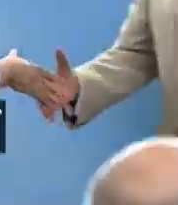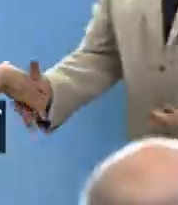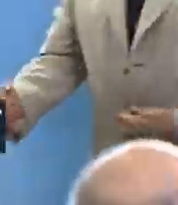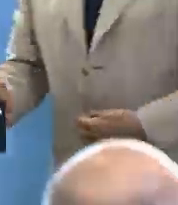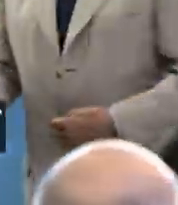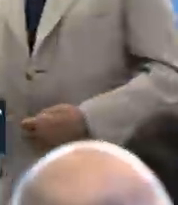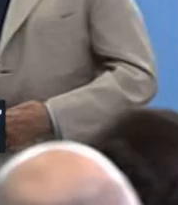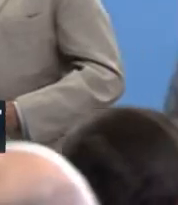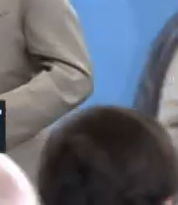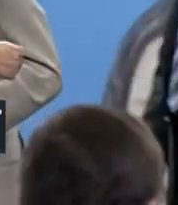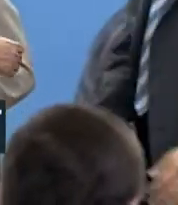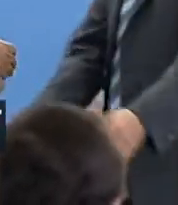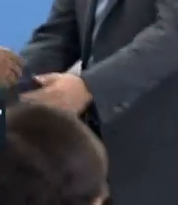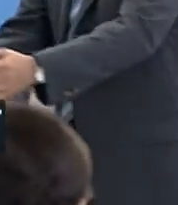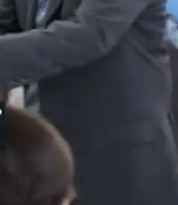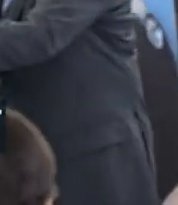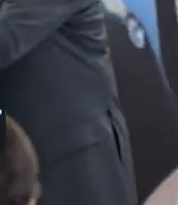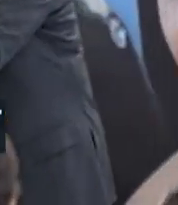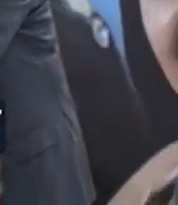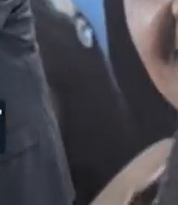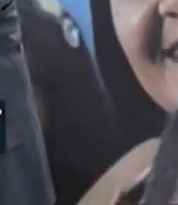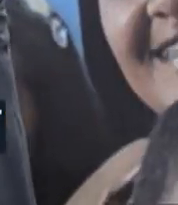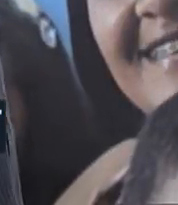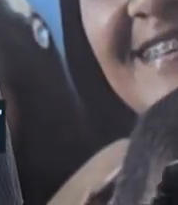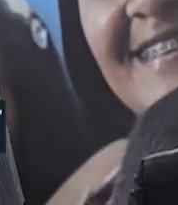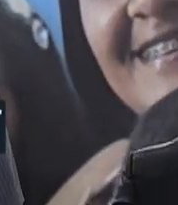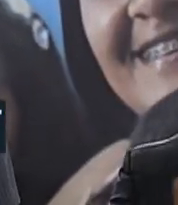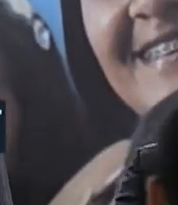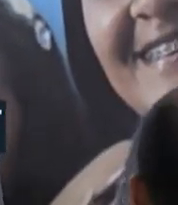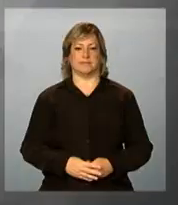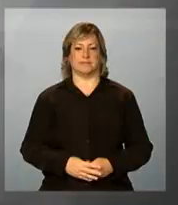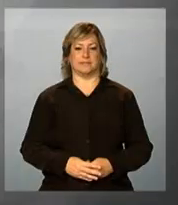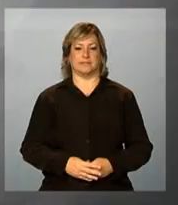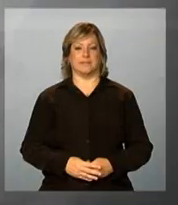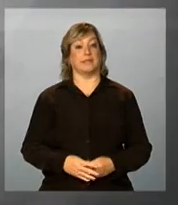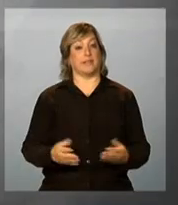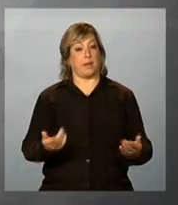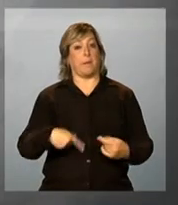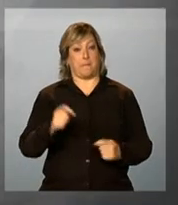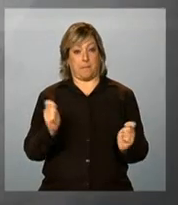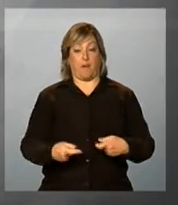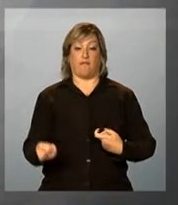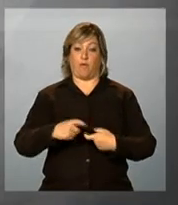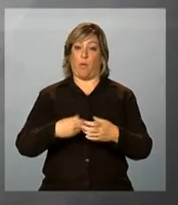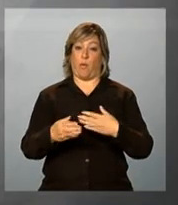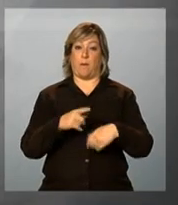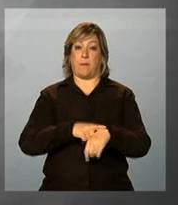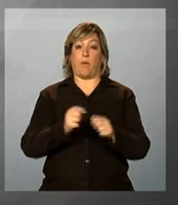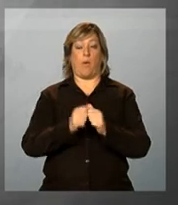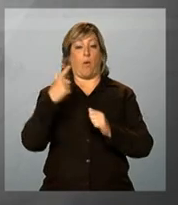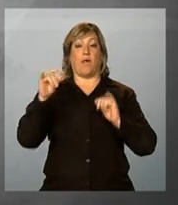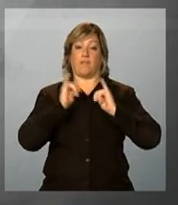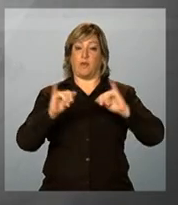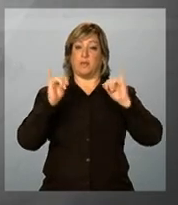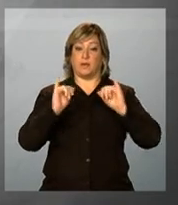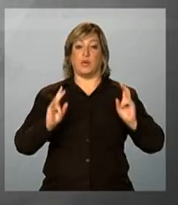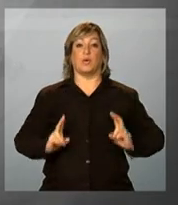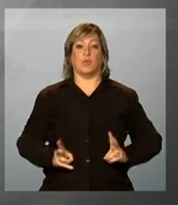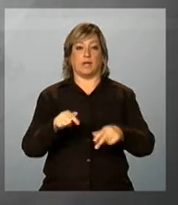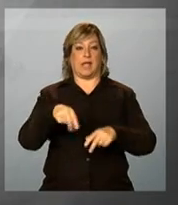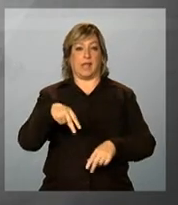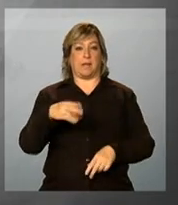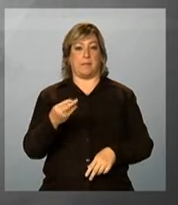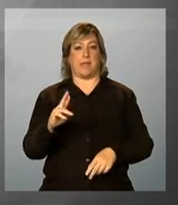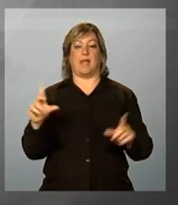Está encerrada esta cerimônia. E nós podemos voltar a qualquer momento com outras informações.